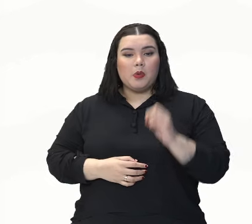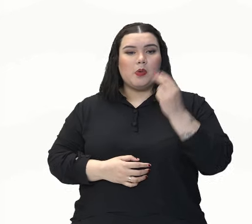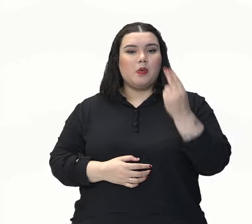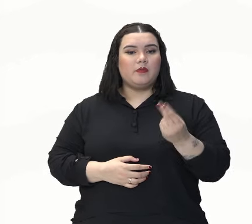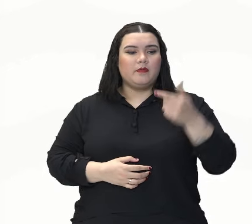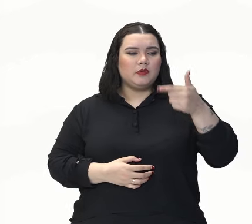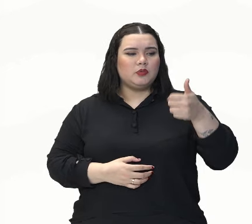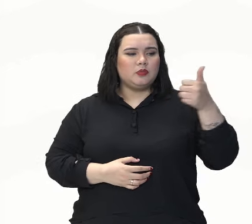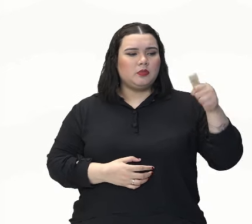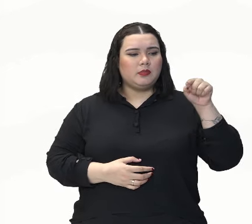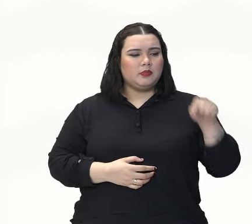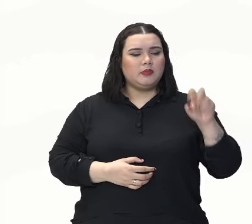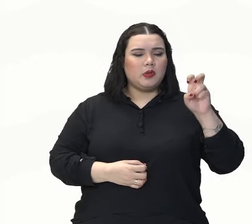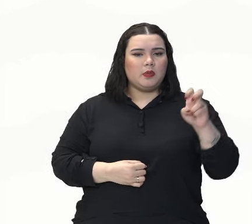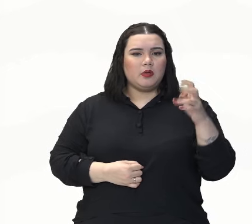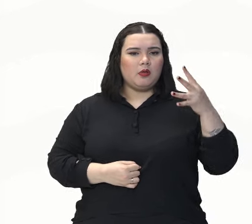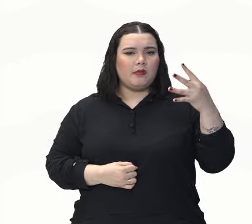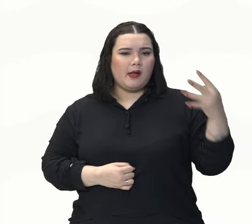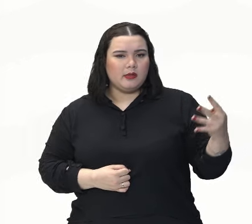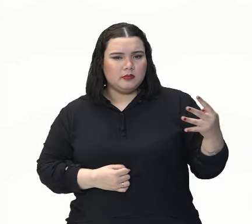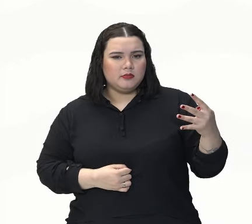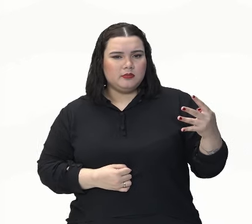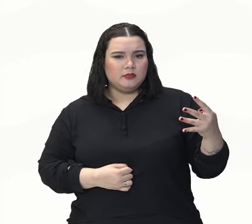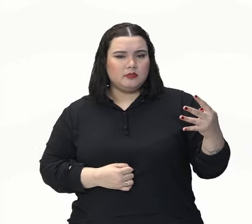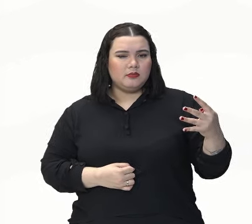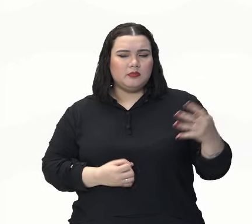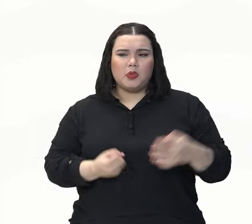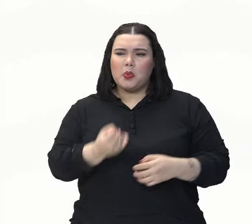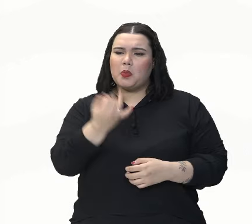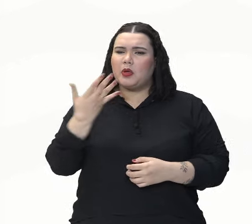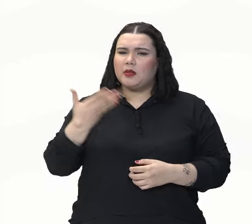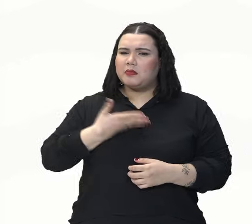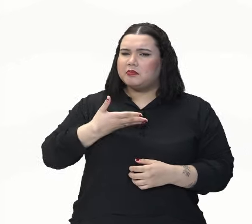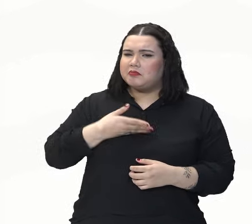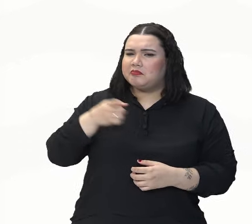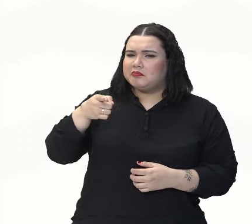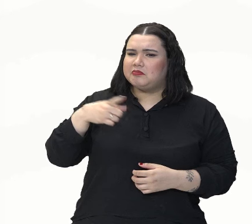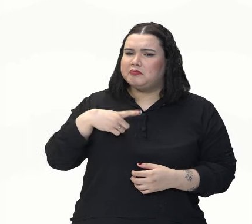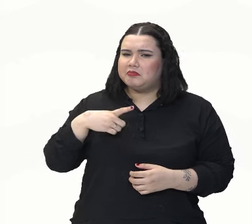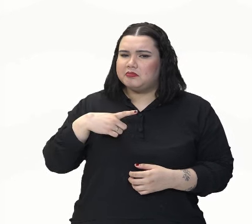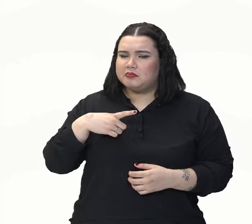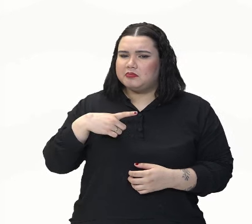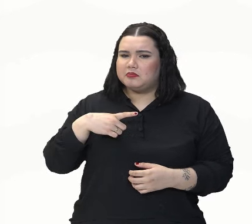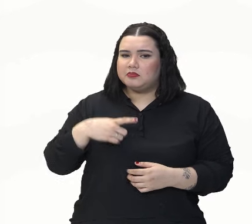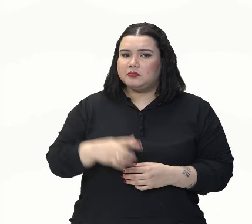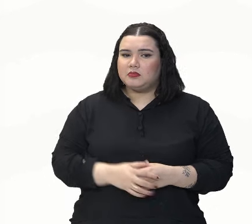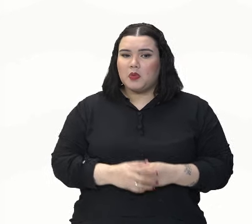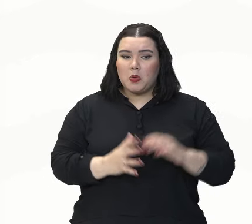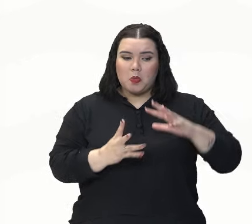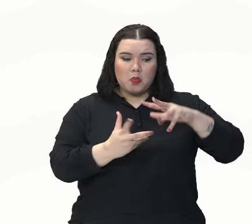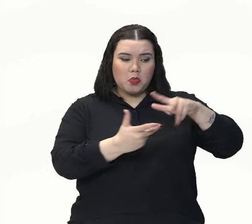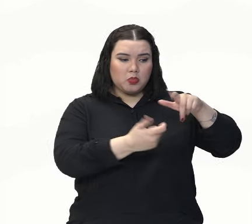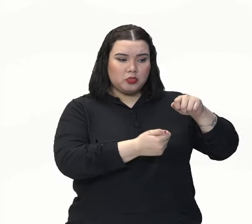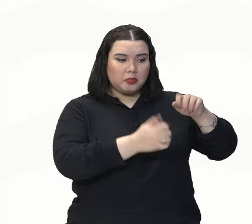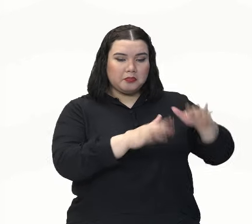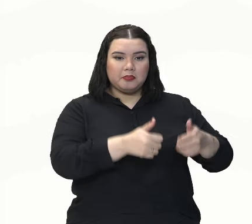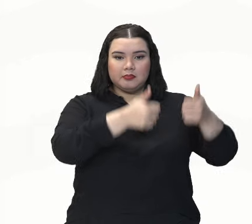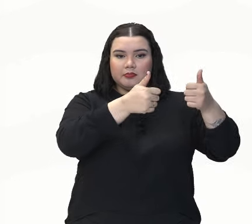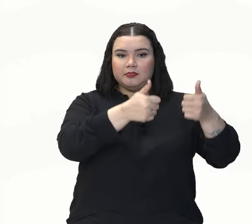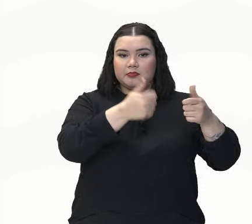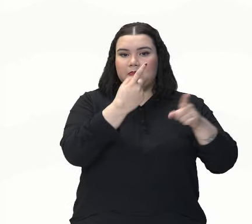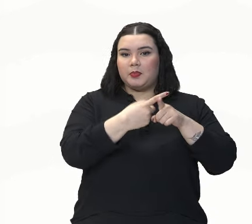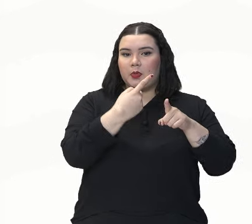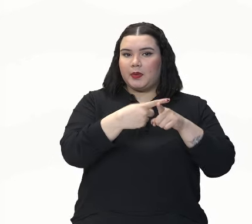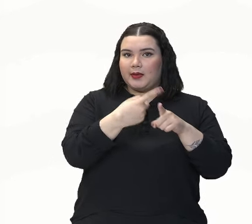ou 21.544, quantos amigos você tem? O mundo está salvo. Porque,